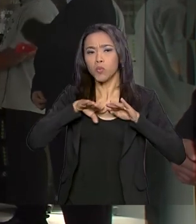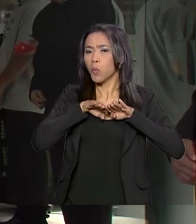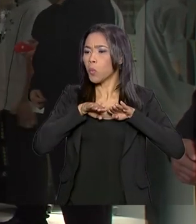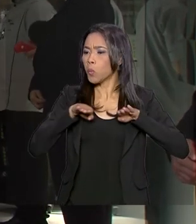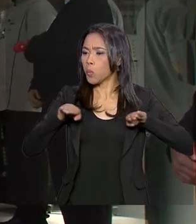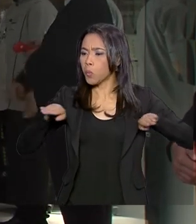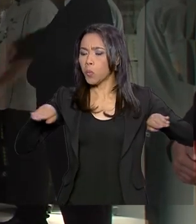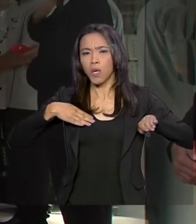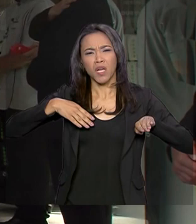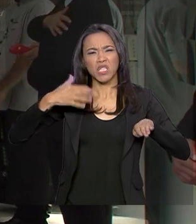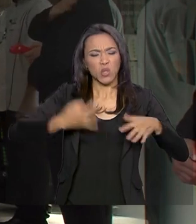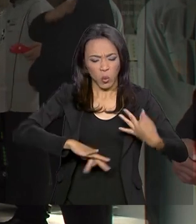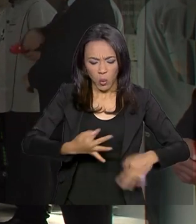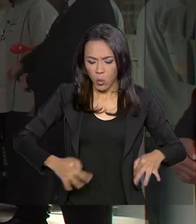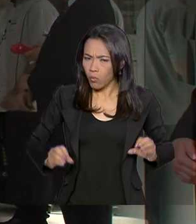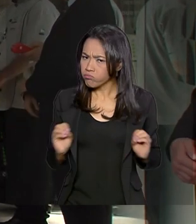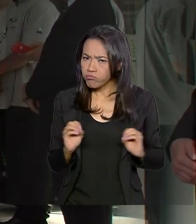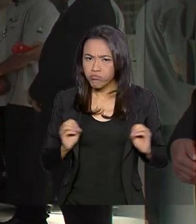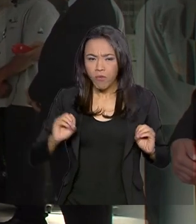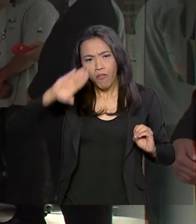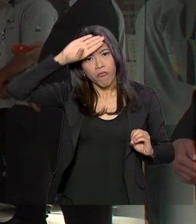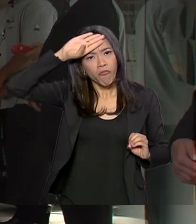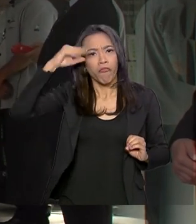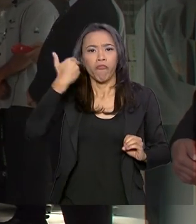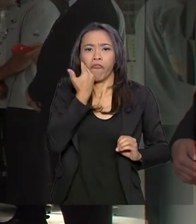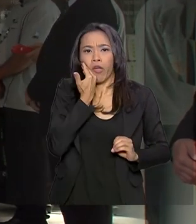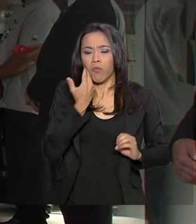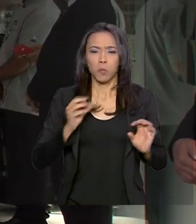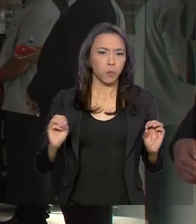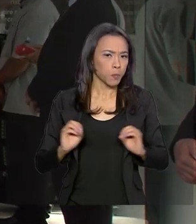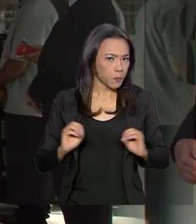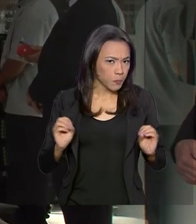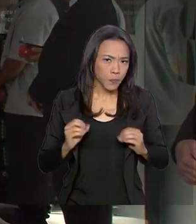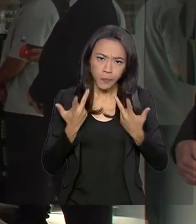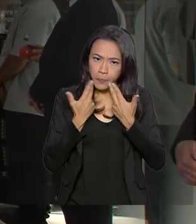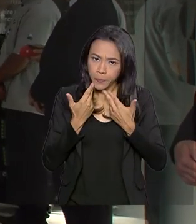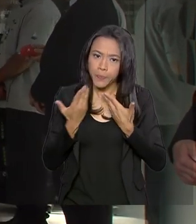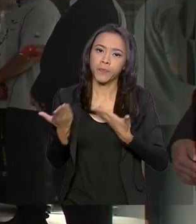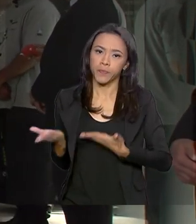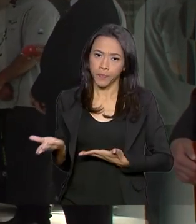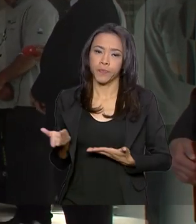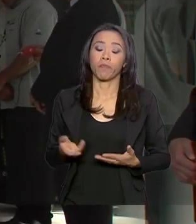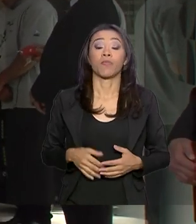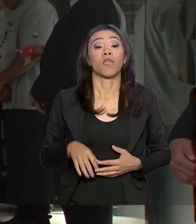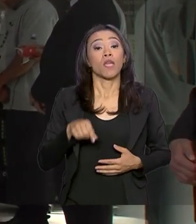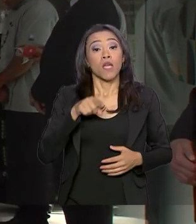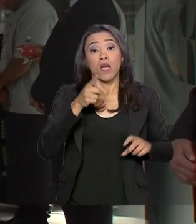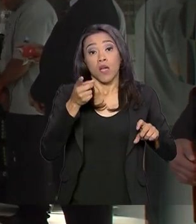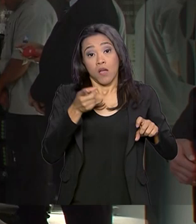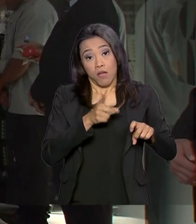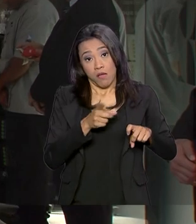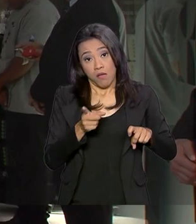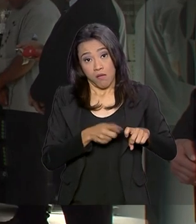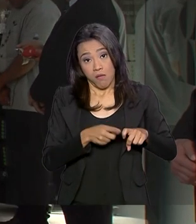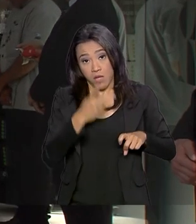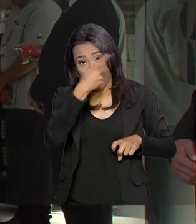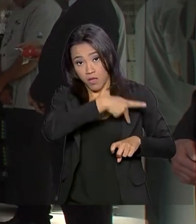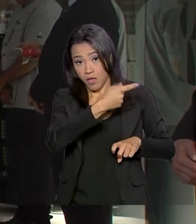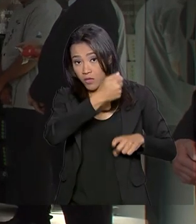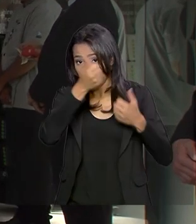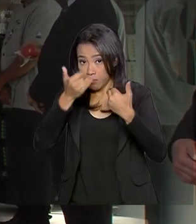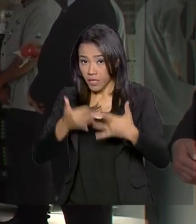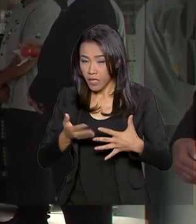dor, sem febre e sem disfunções orgânicas. Segundo Luiz Antônio Macedo, essa paralisação momentânea do intestino,